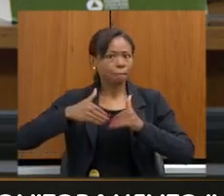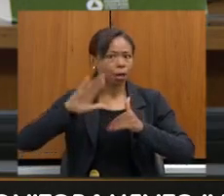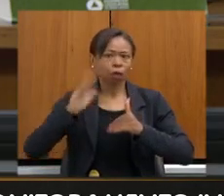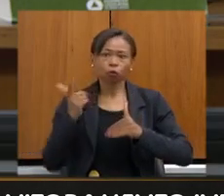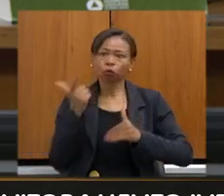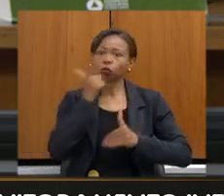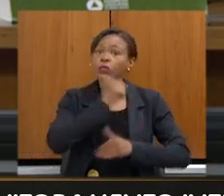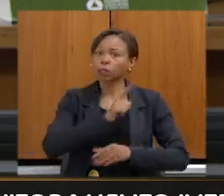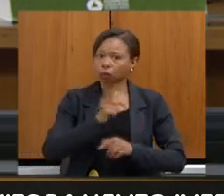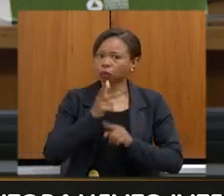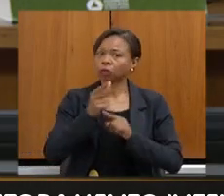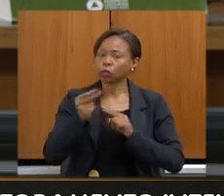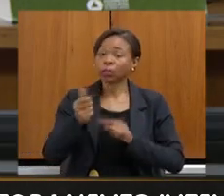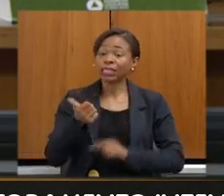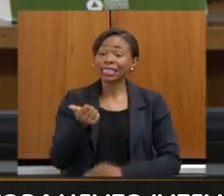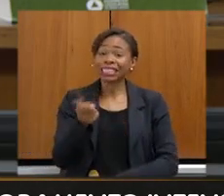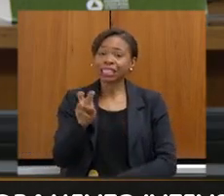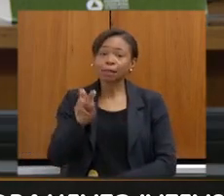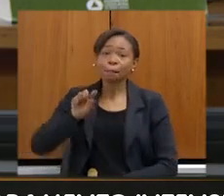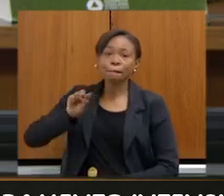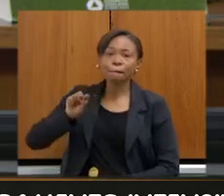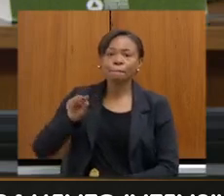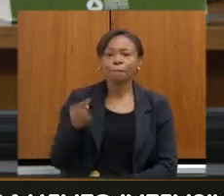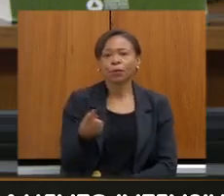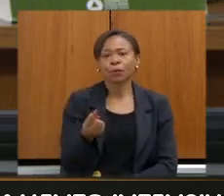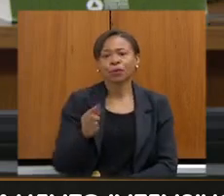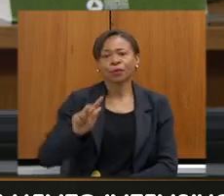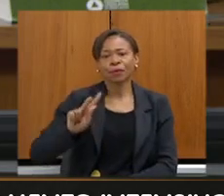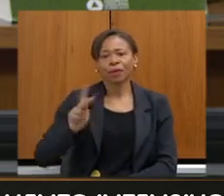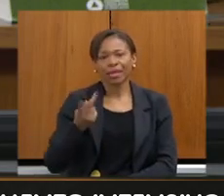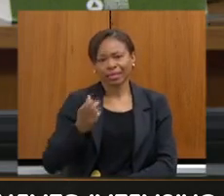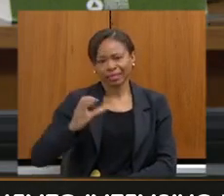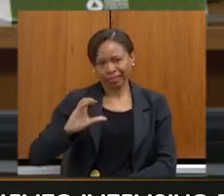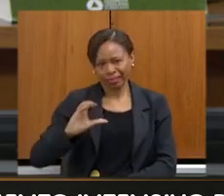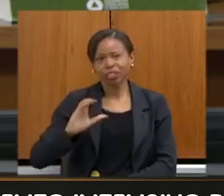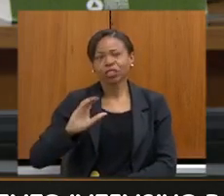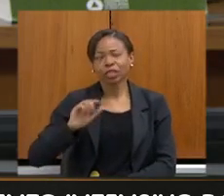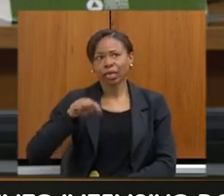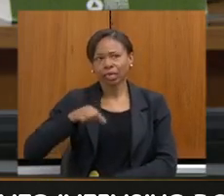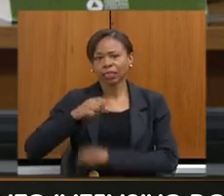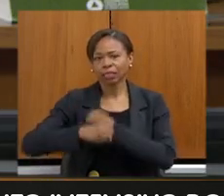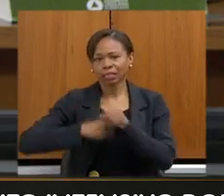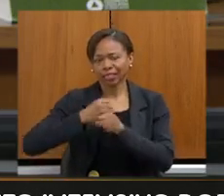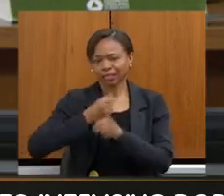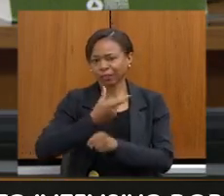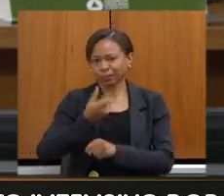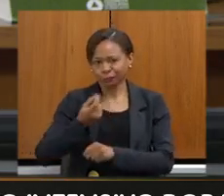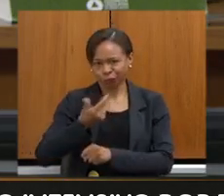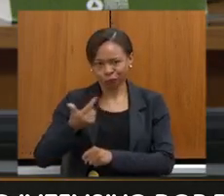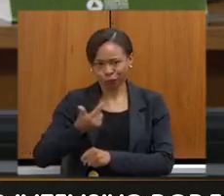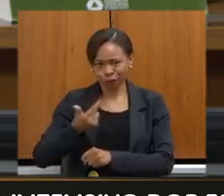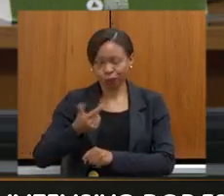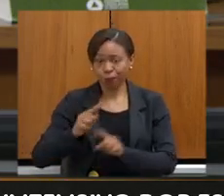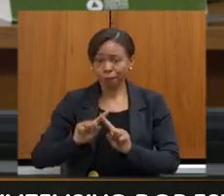atingiu o número de 15 mil hectares esse ano, mas, de qualquer forma, nós não vamos